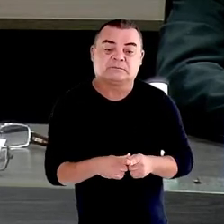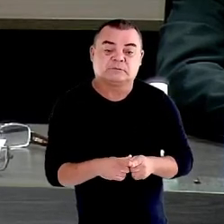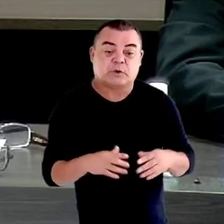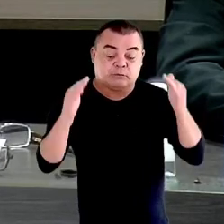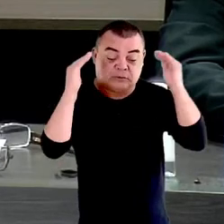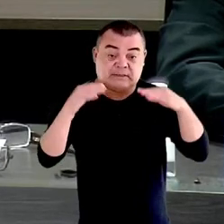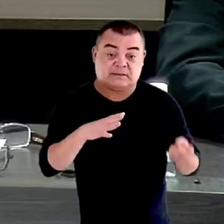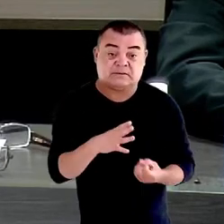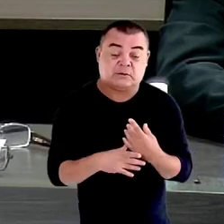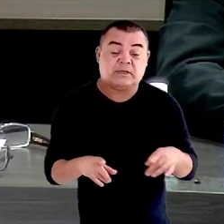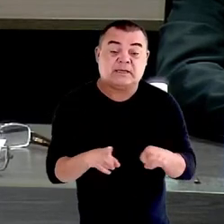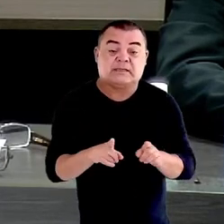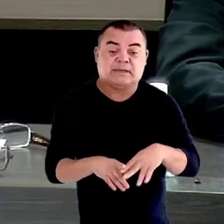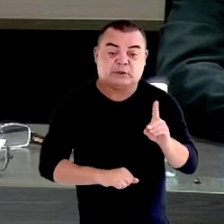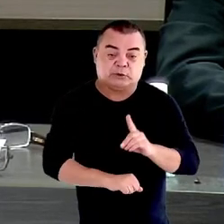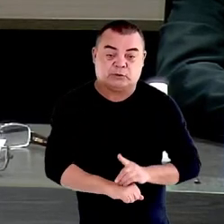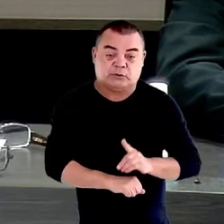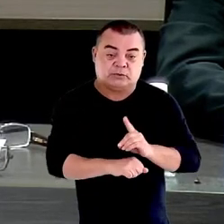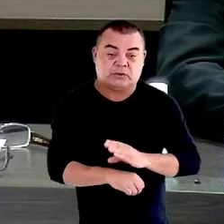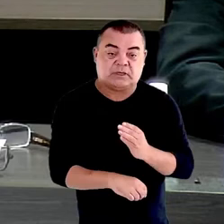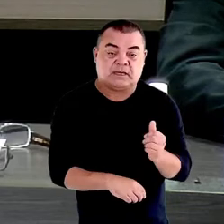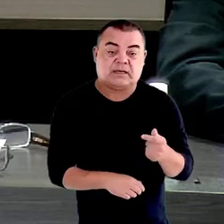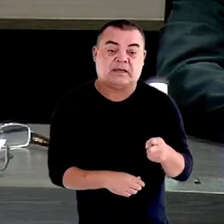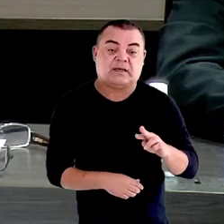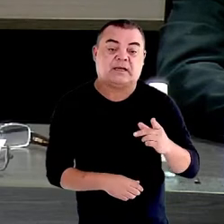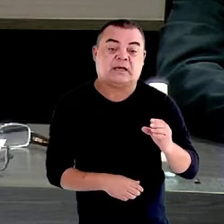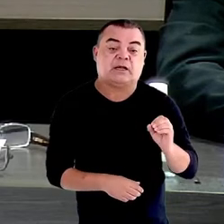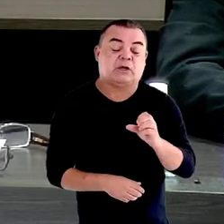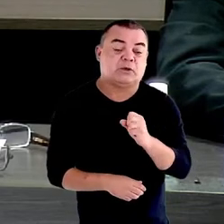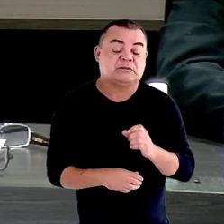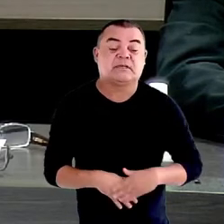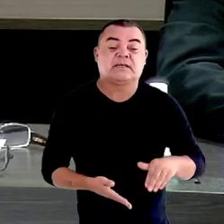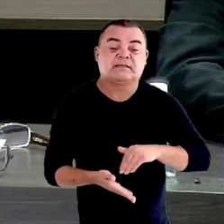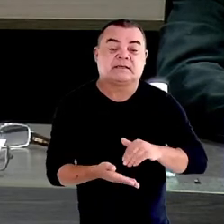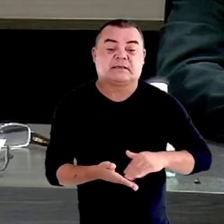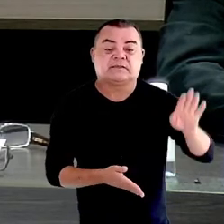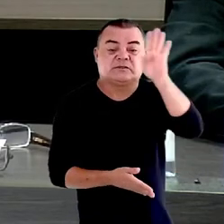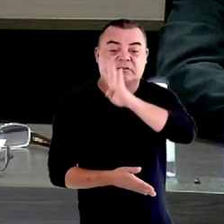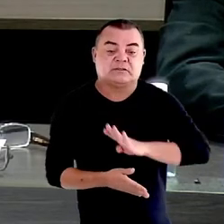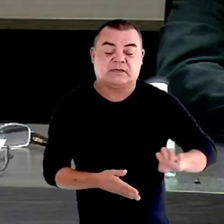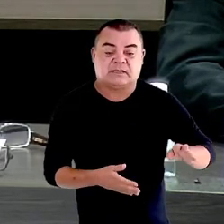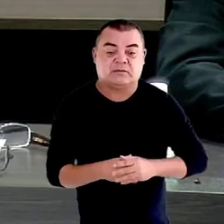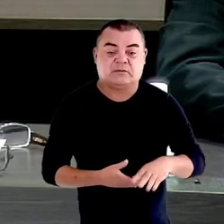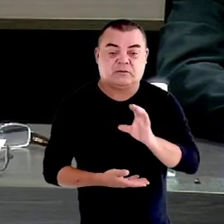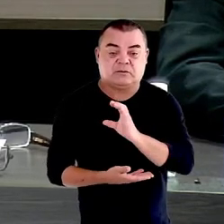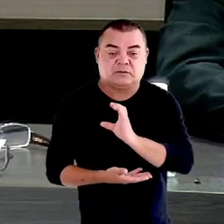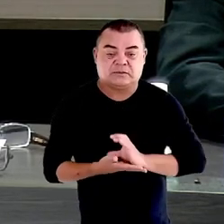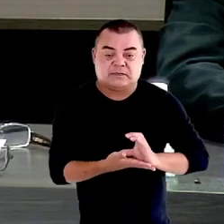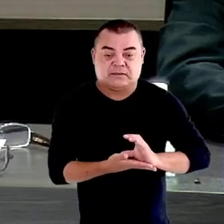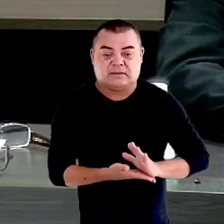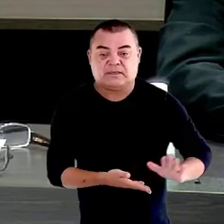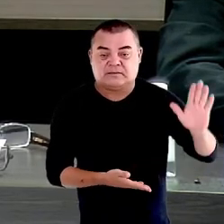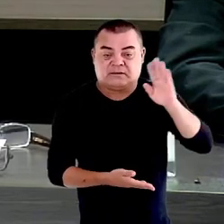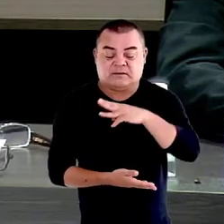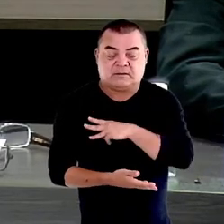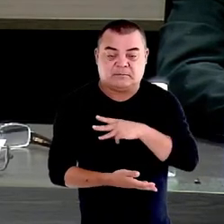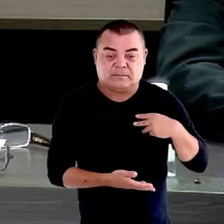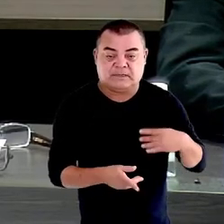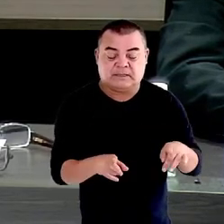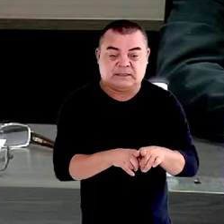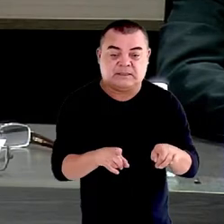ao doutor Carlos Vinícius Ribeiro Alves, secretário-geral do Conselho Nacional do Ministério Público, que também